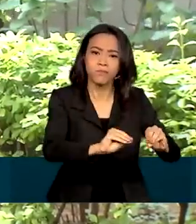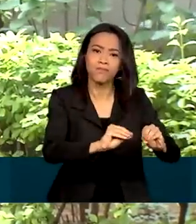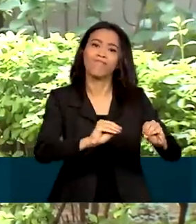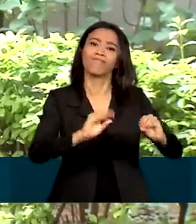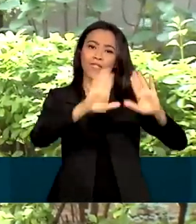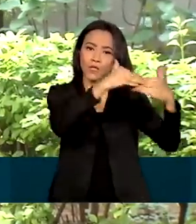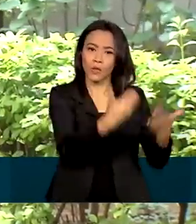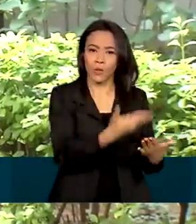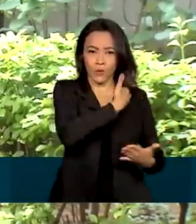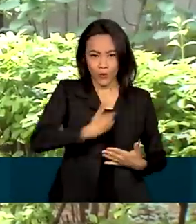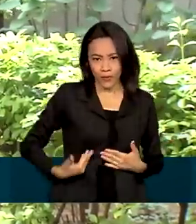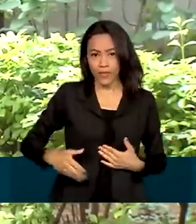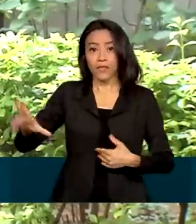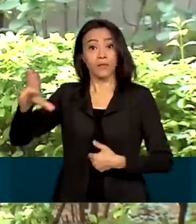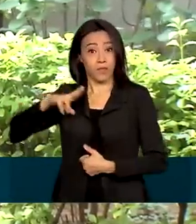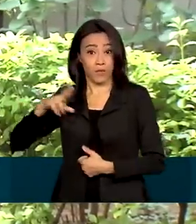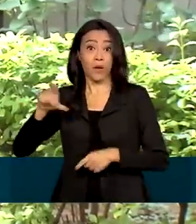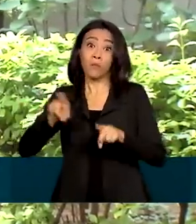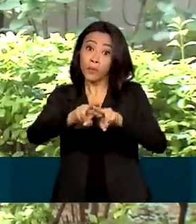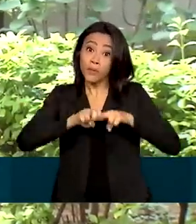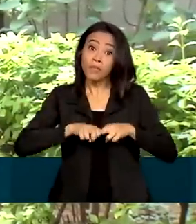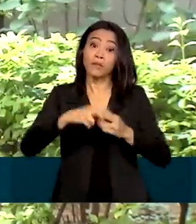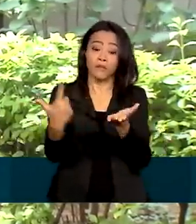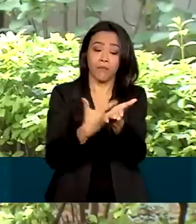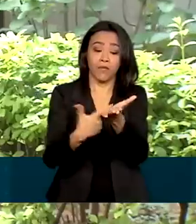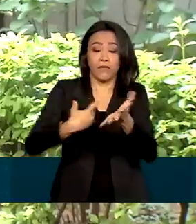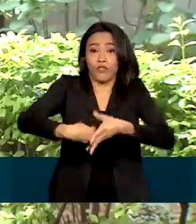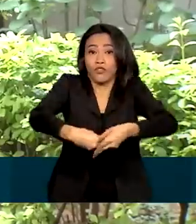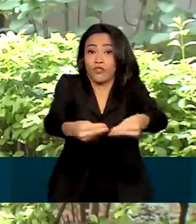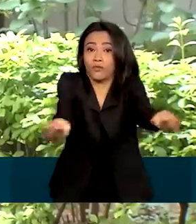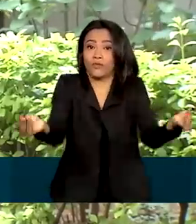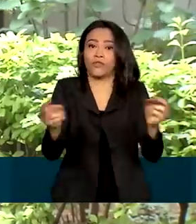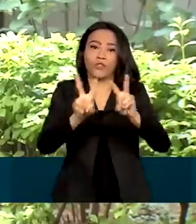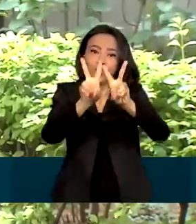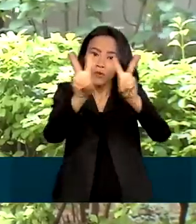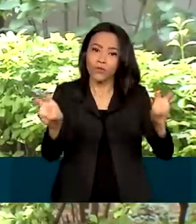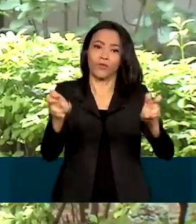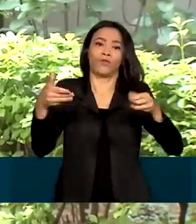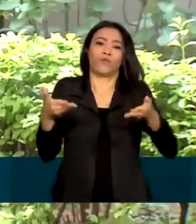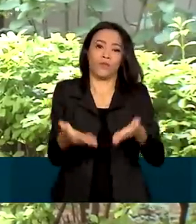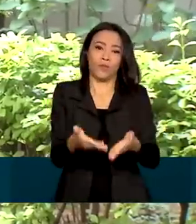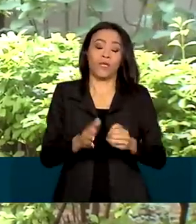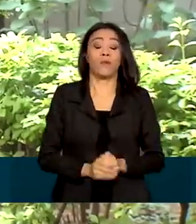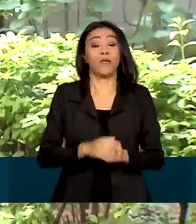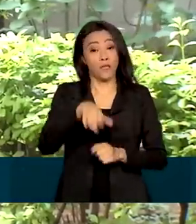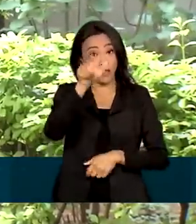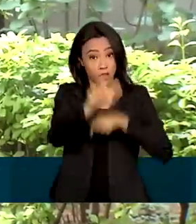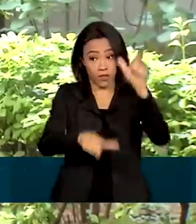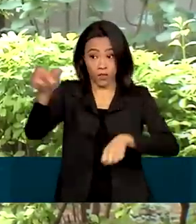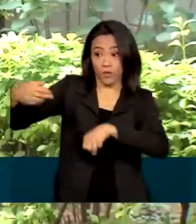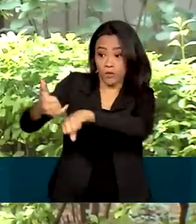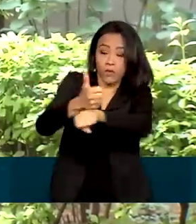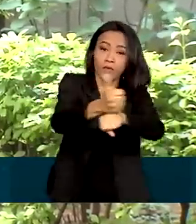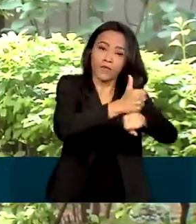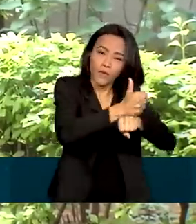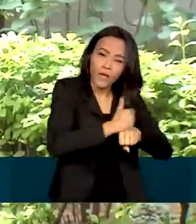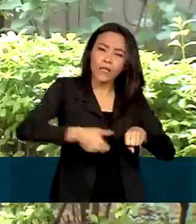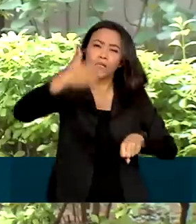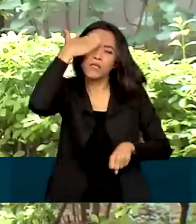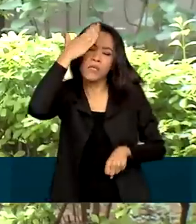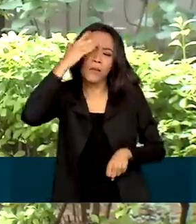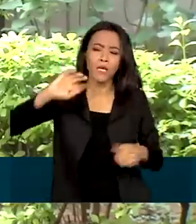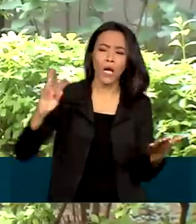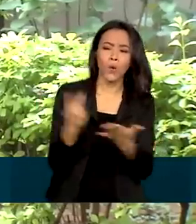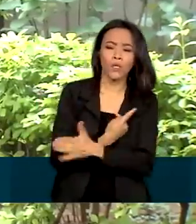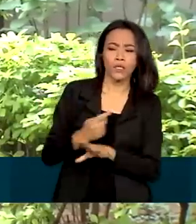Para isso, foram distribuídos materiais informativos sobre o assunto. E os profissionais das redes de ensino que souberem de algum